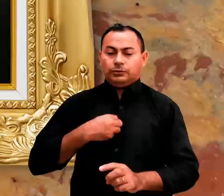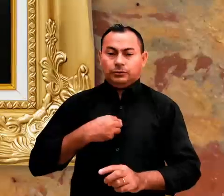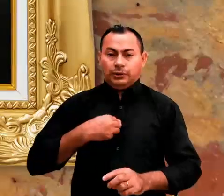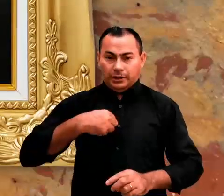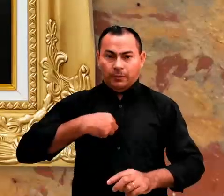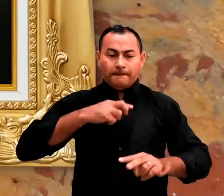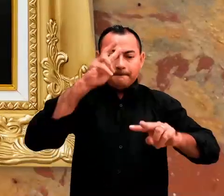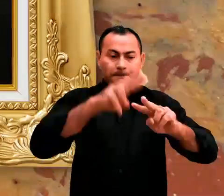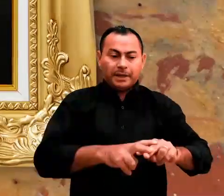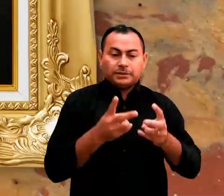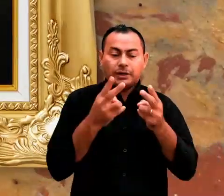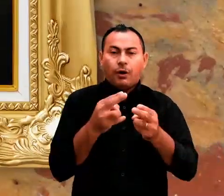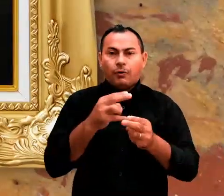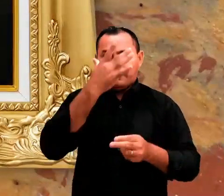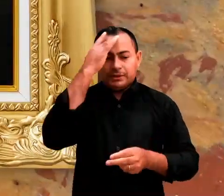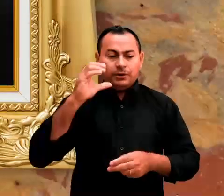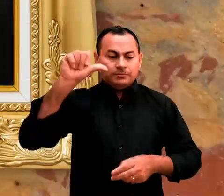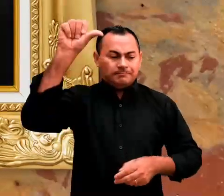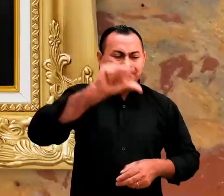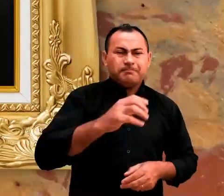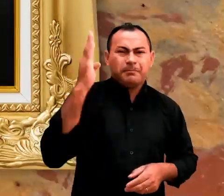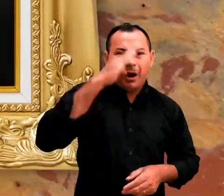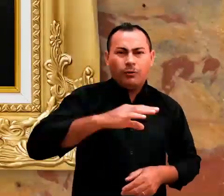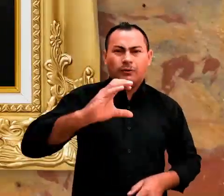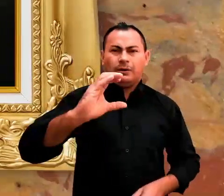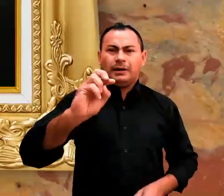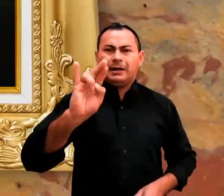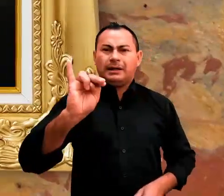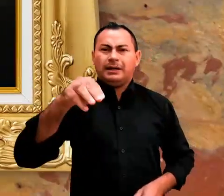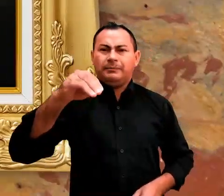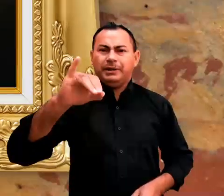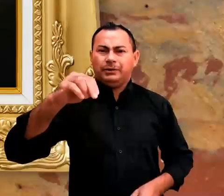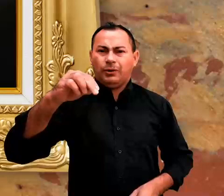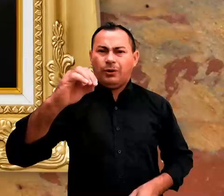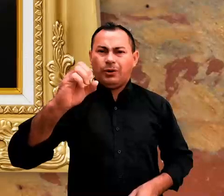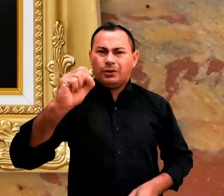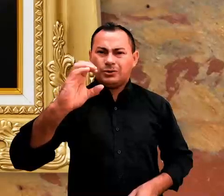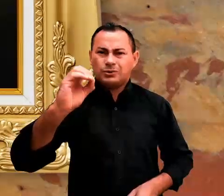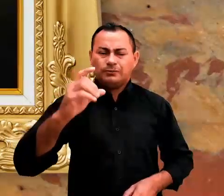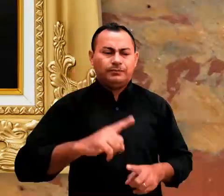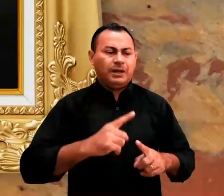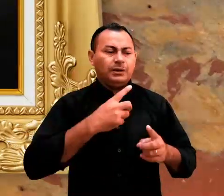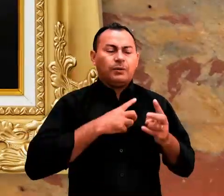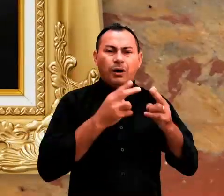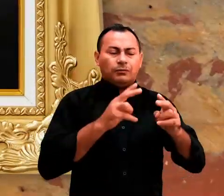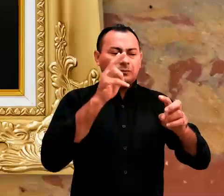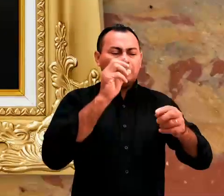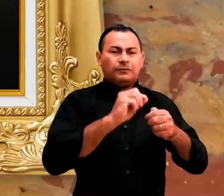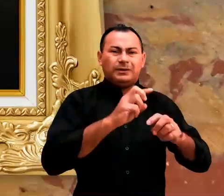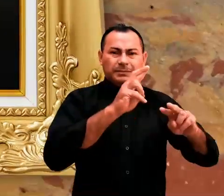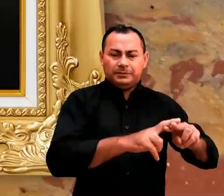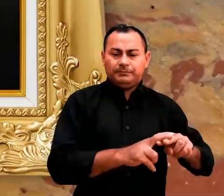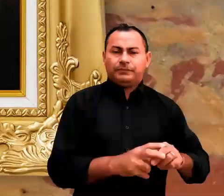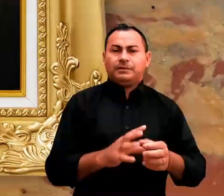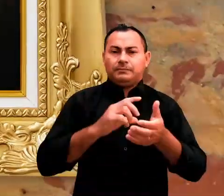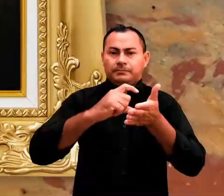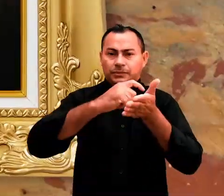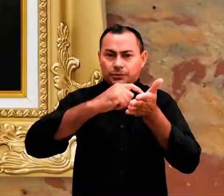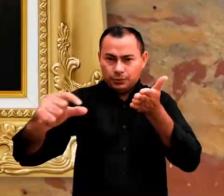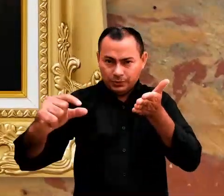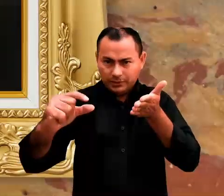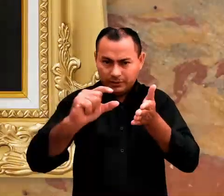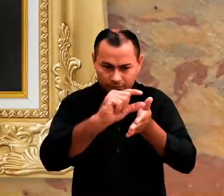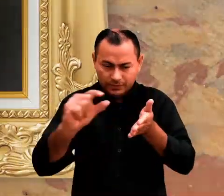criminoso. Contudo, a palavra de Deus não está presa. Este versículo tem um profundo